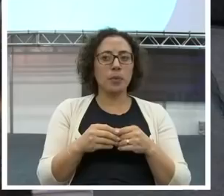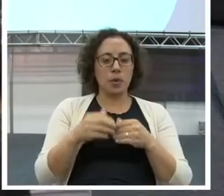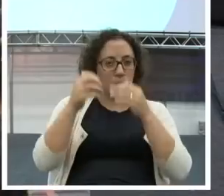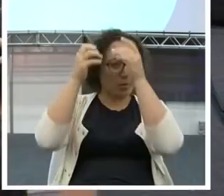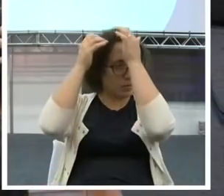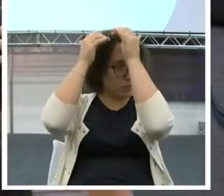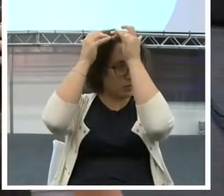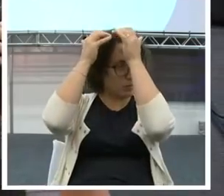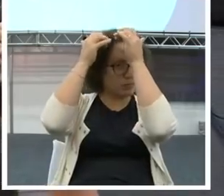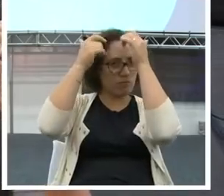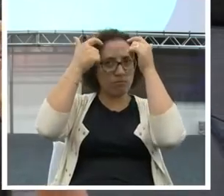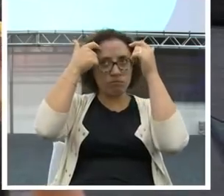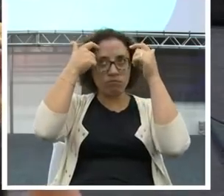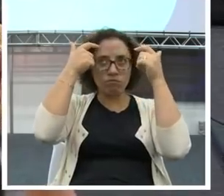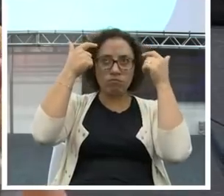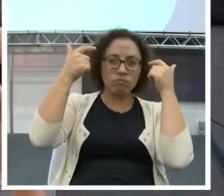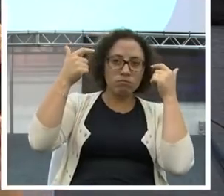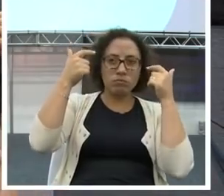racional?